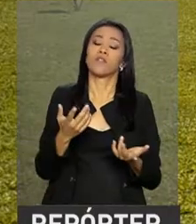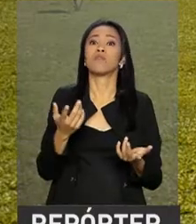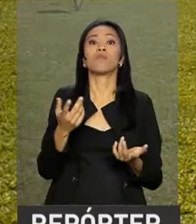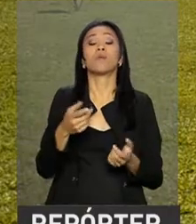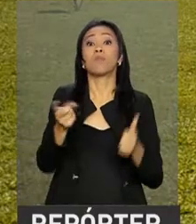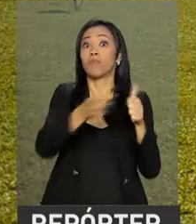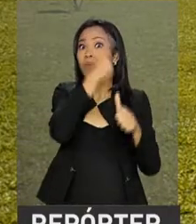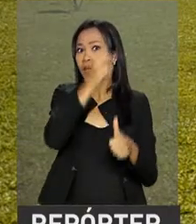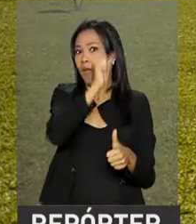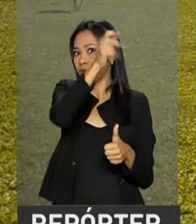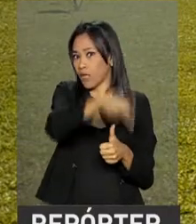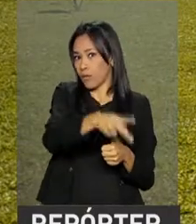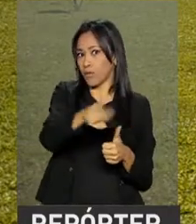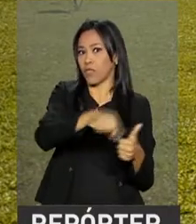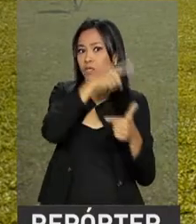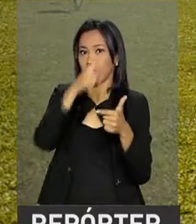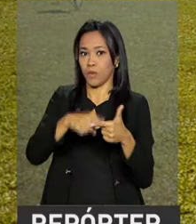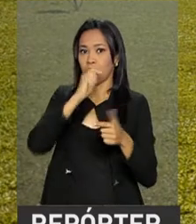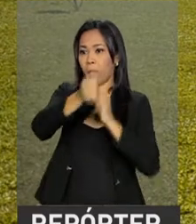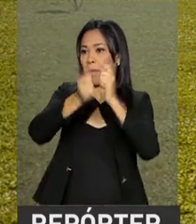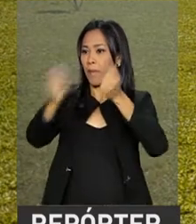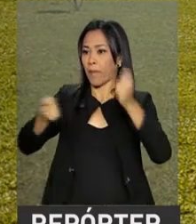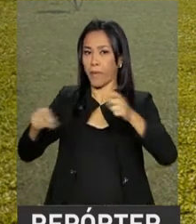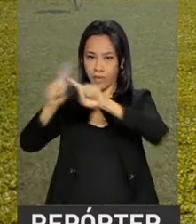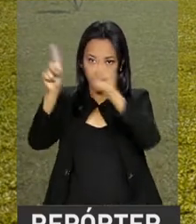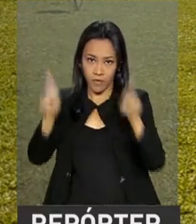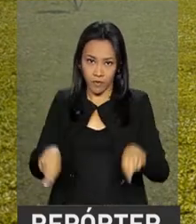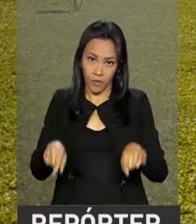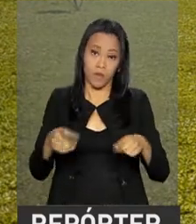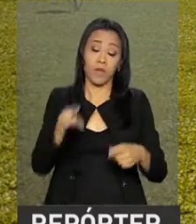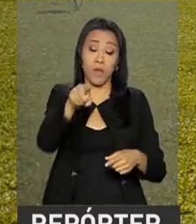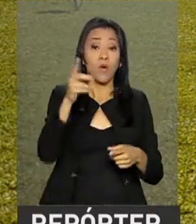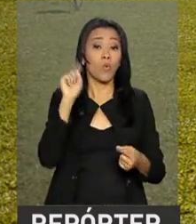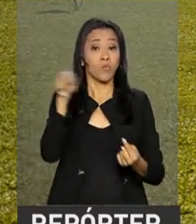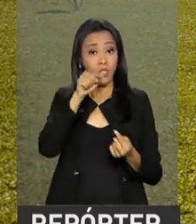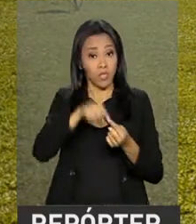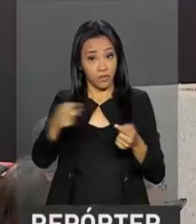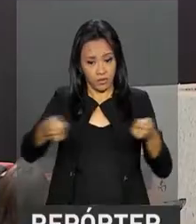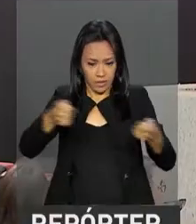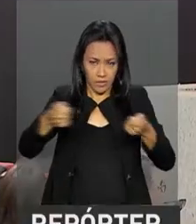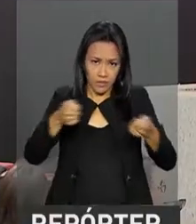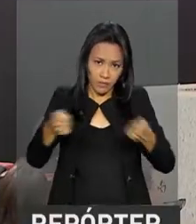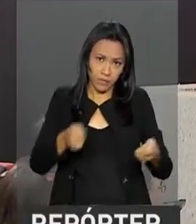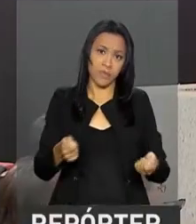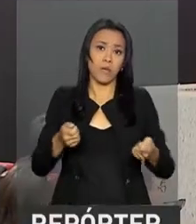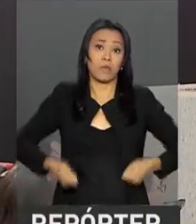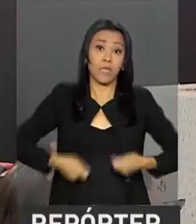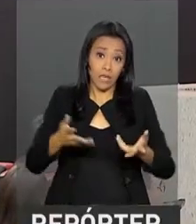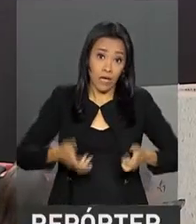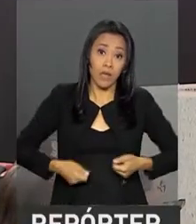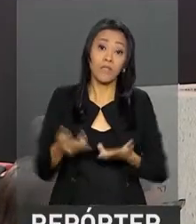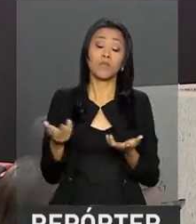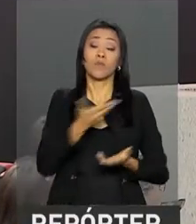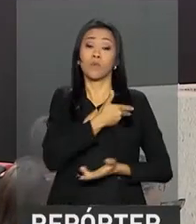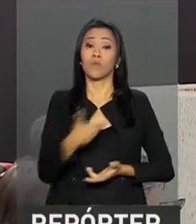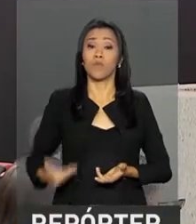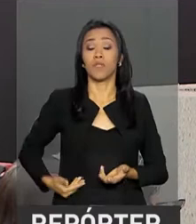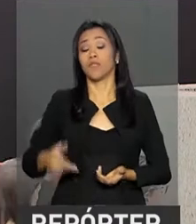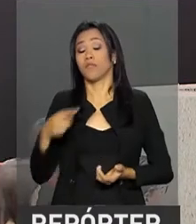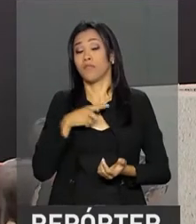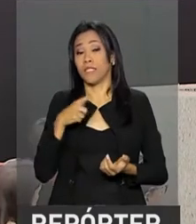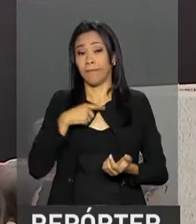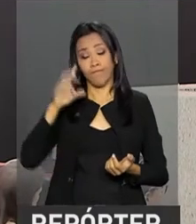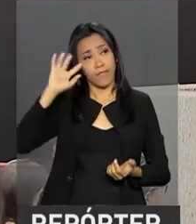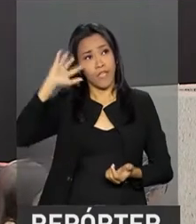Previdência. Para diminuir esse e outros gastos e equilibrar as contas públicas, o governo vem tomando uma série de medidas.